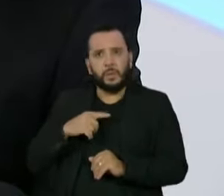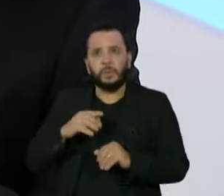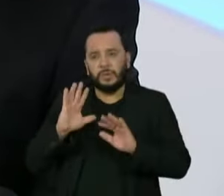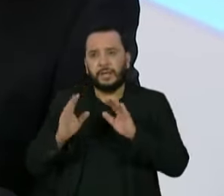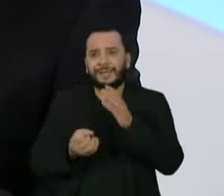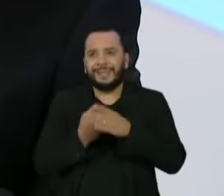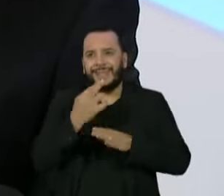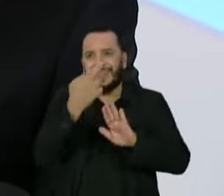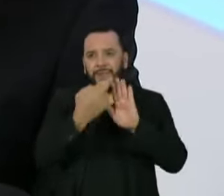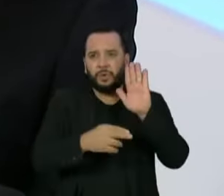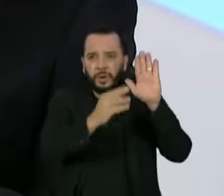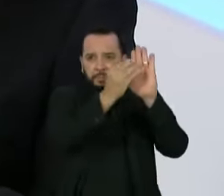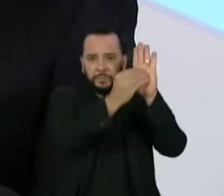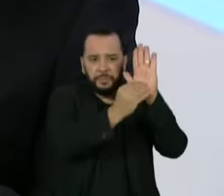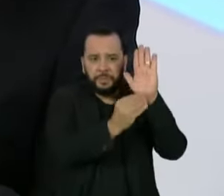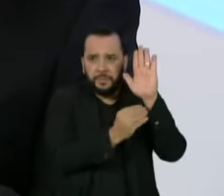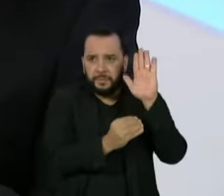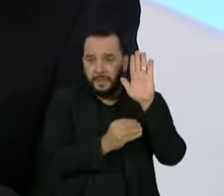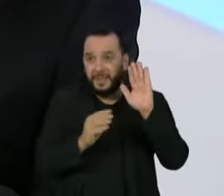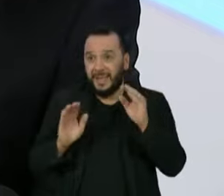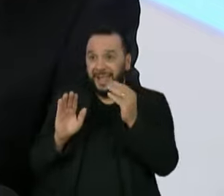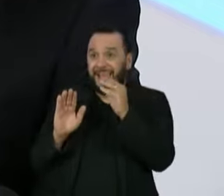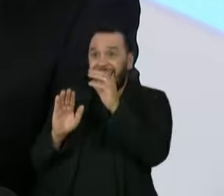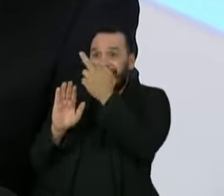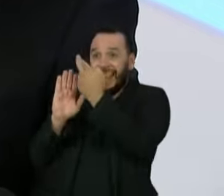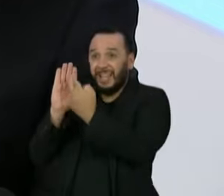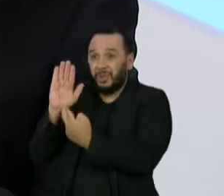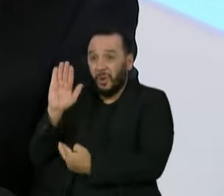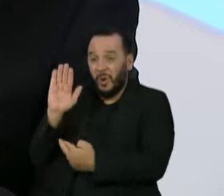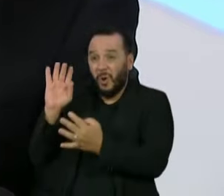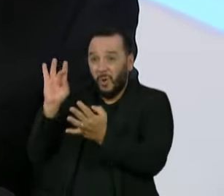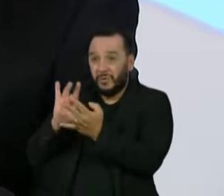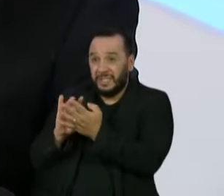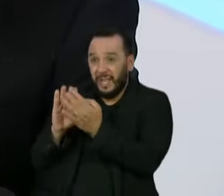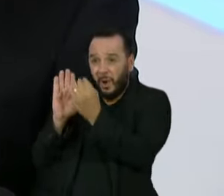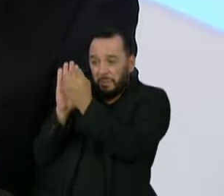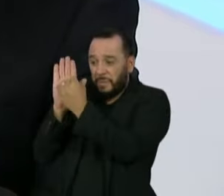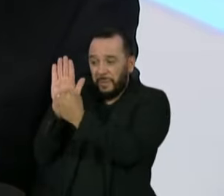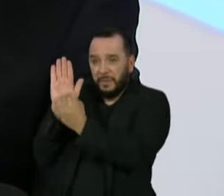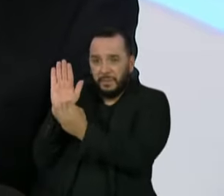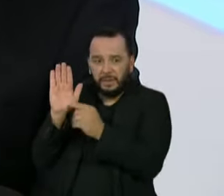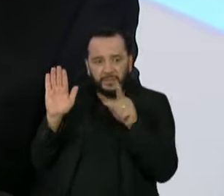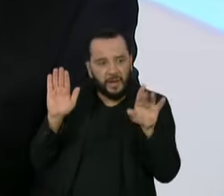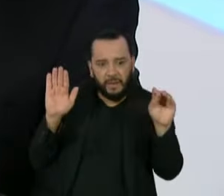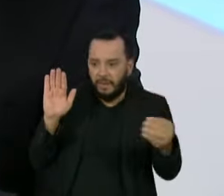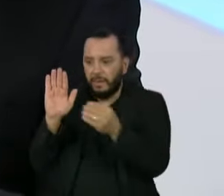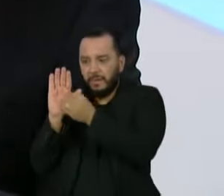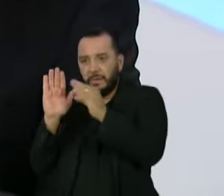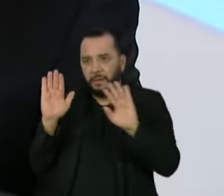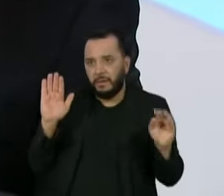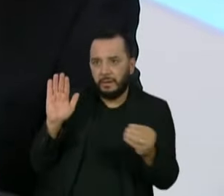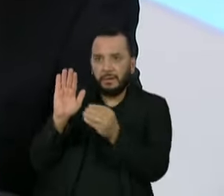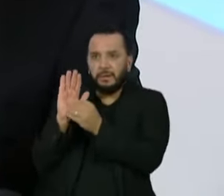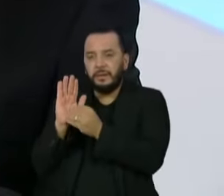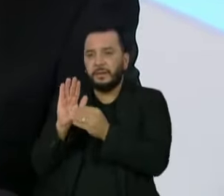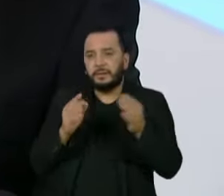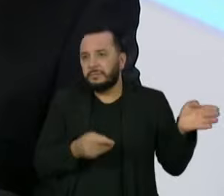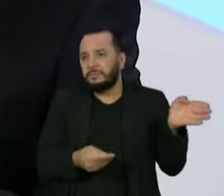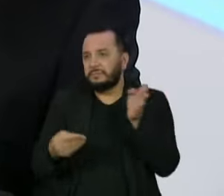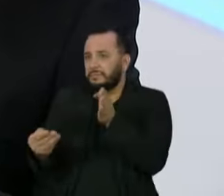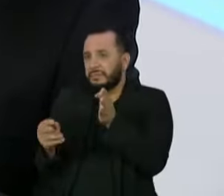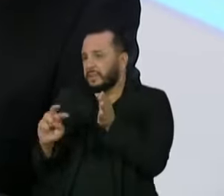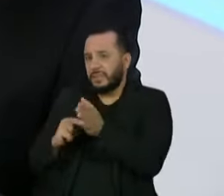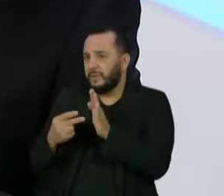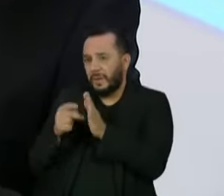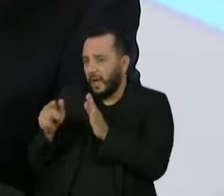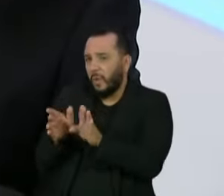Como eu disse, o colegiado, na sua imensa maioria, não tem formação jurídica, não tem experiência em investigação. Então, o que a gente fez ali foi dar um norte. A partir